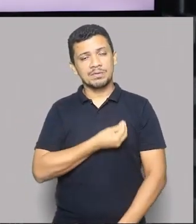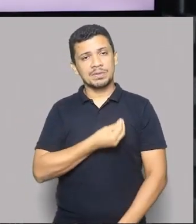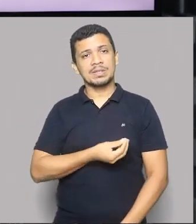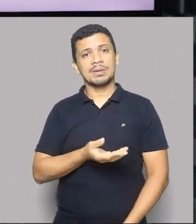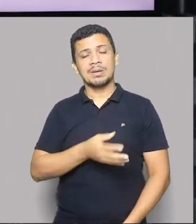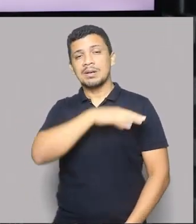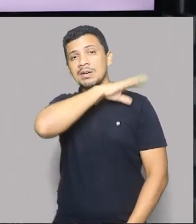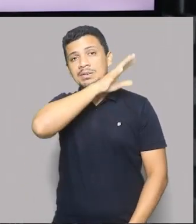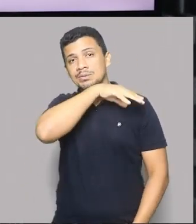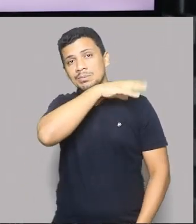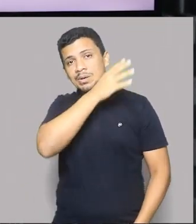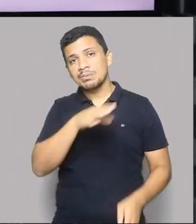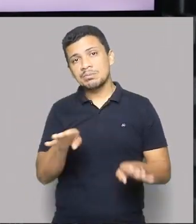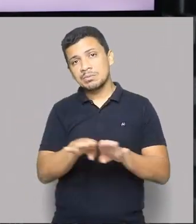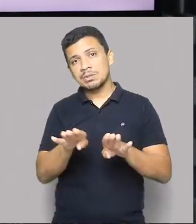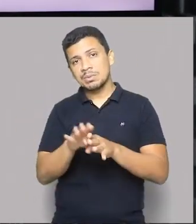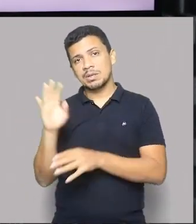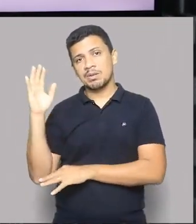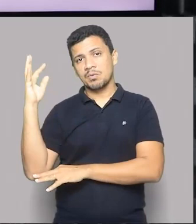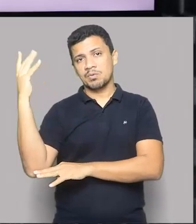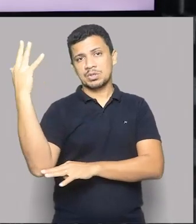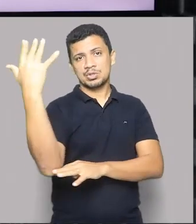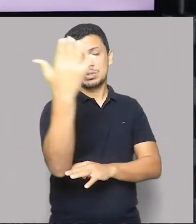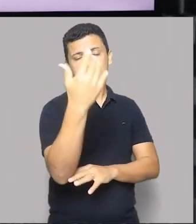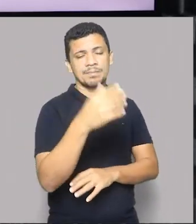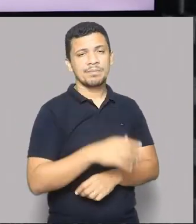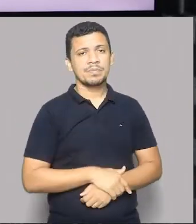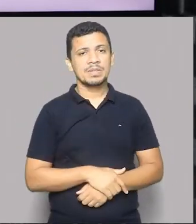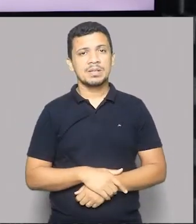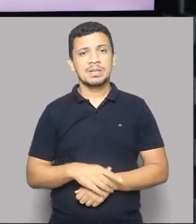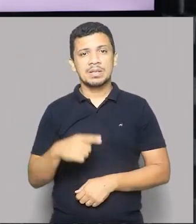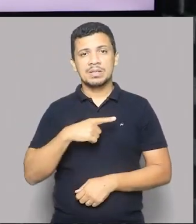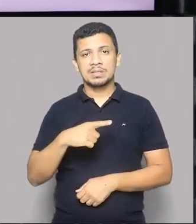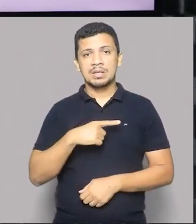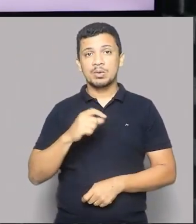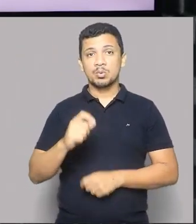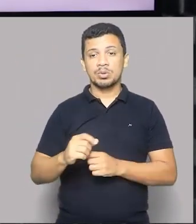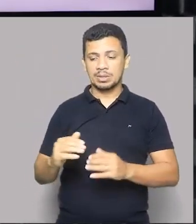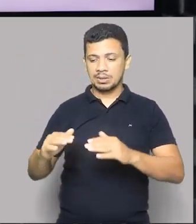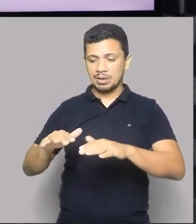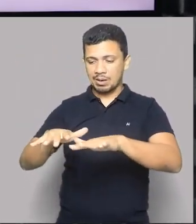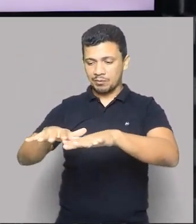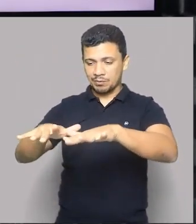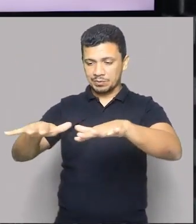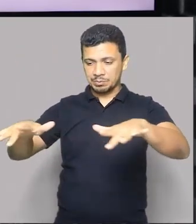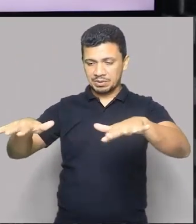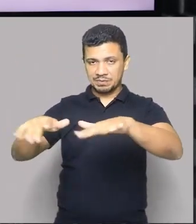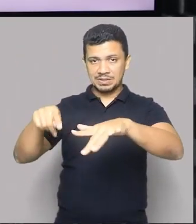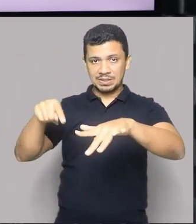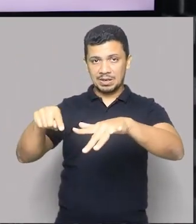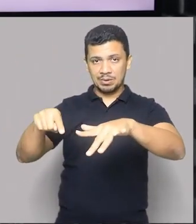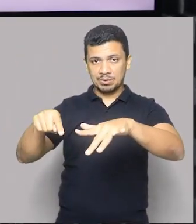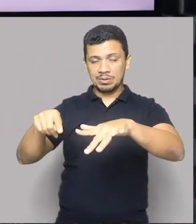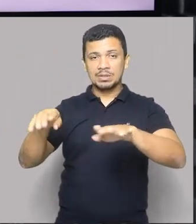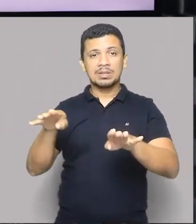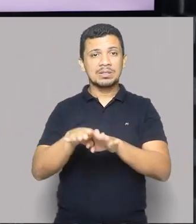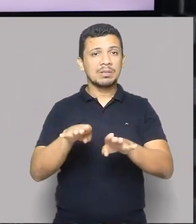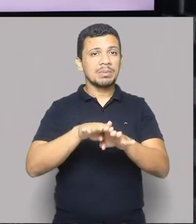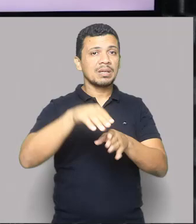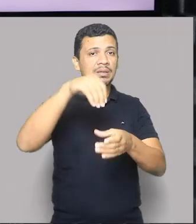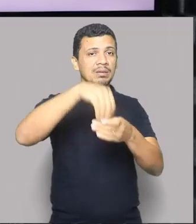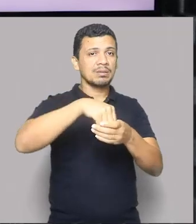animal. Tanto na esfera, certo, superficial, quanto na esfera aquática.